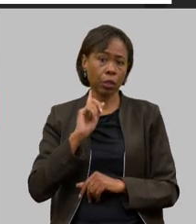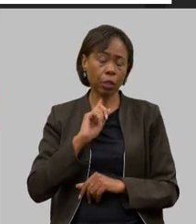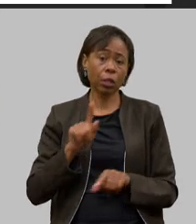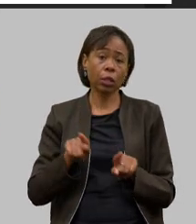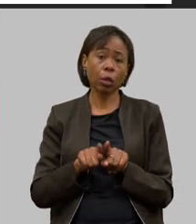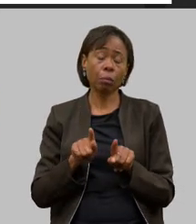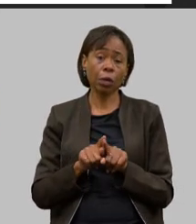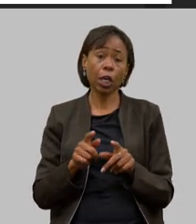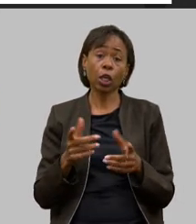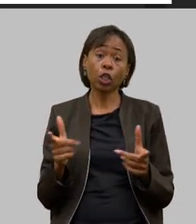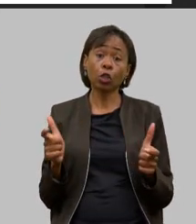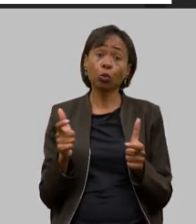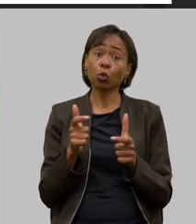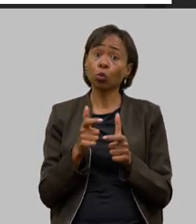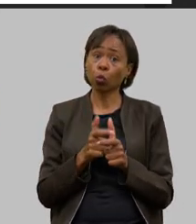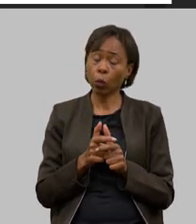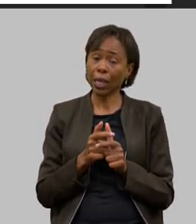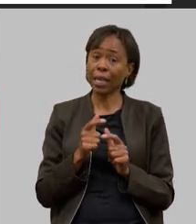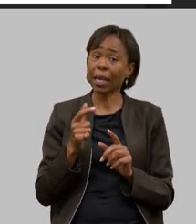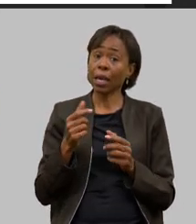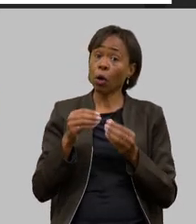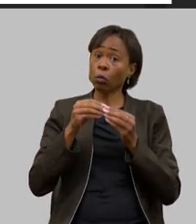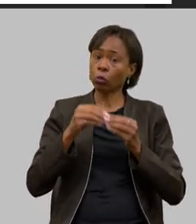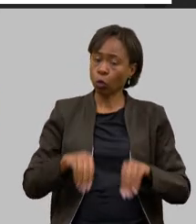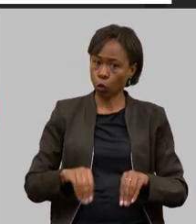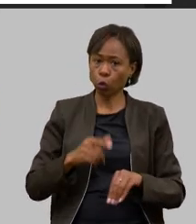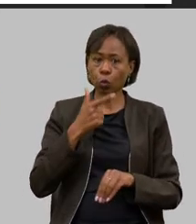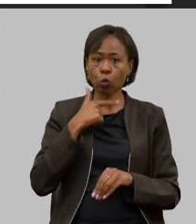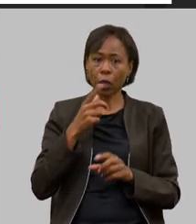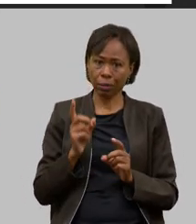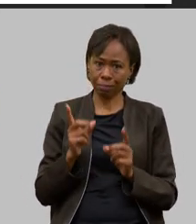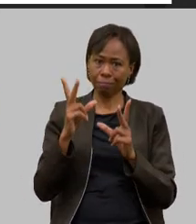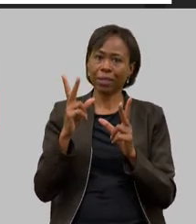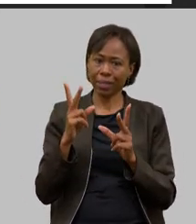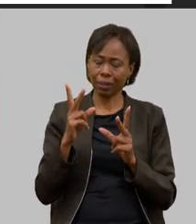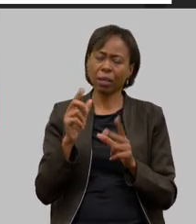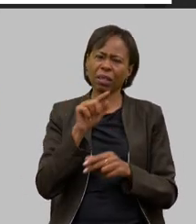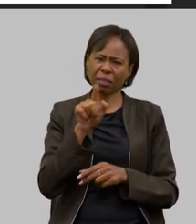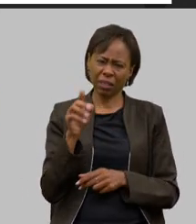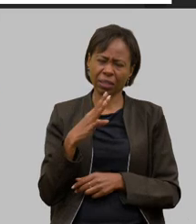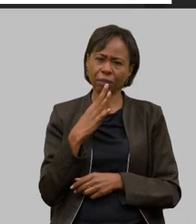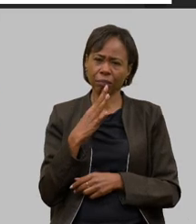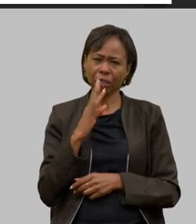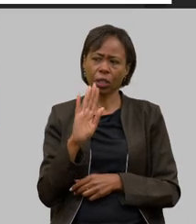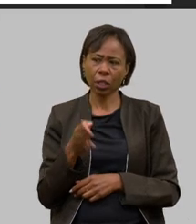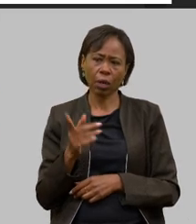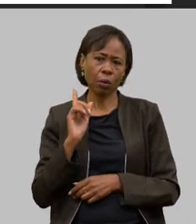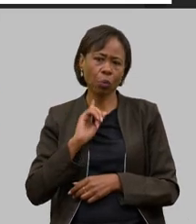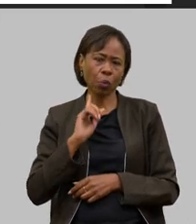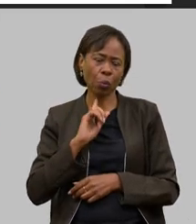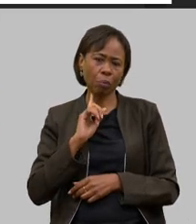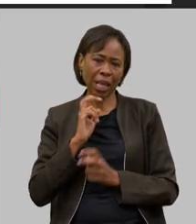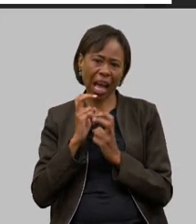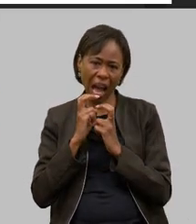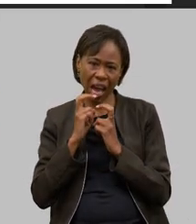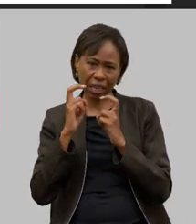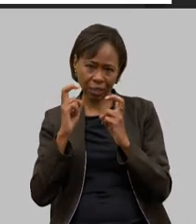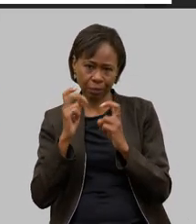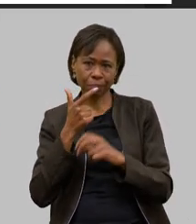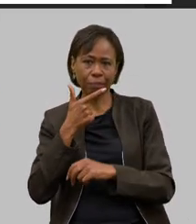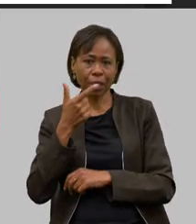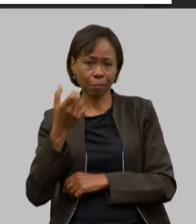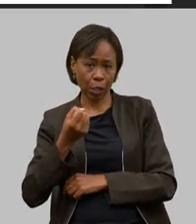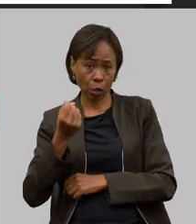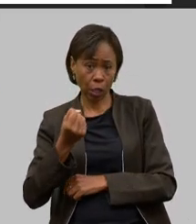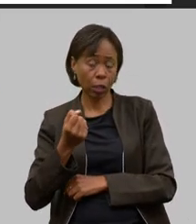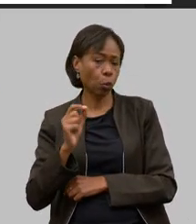impactos da importação do leite de países do Mercosul não preciso falar todos viram o Minas Grita pelo Leite o que foi feito em